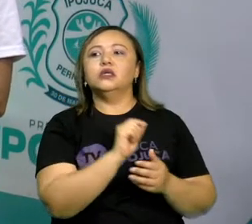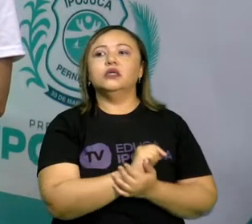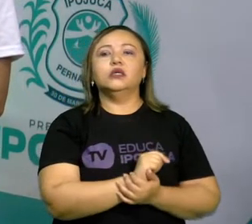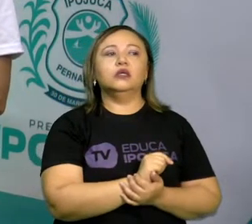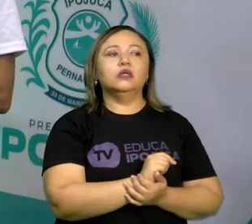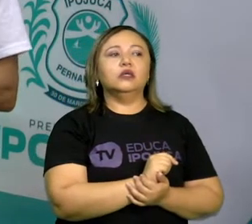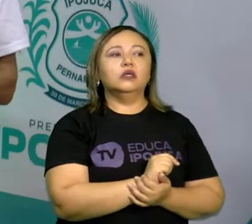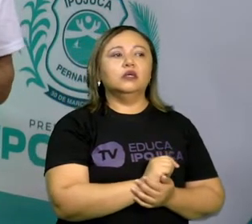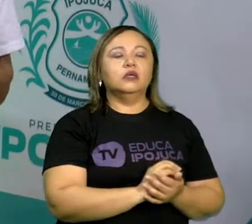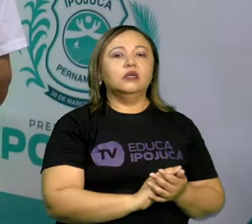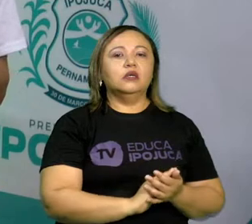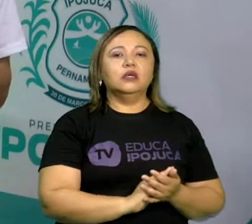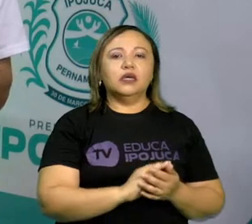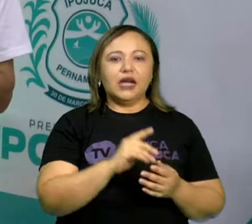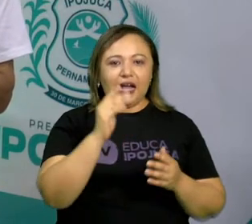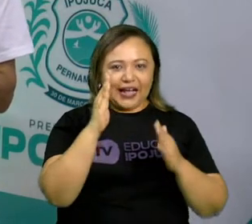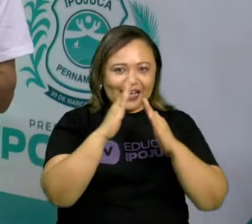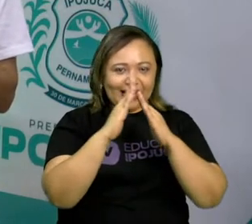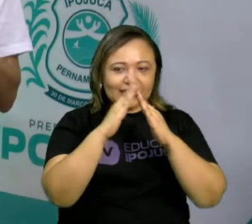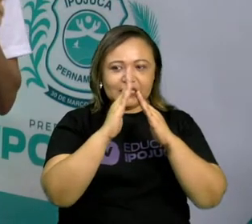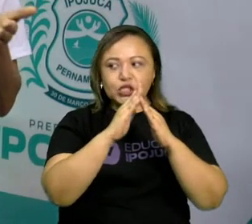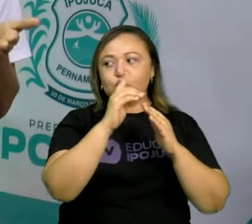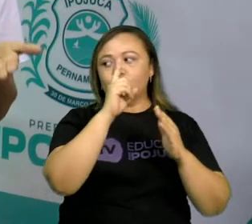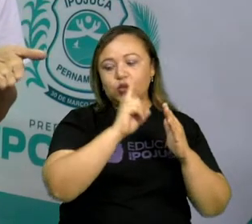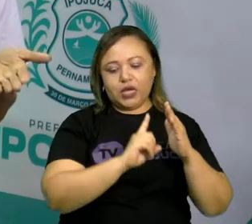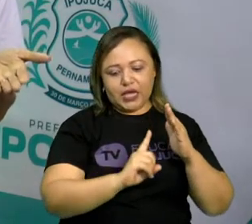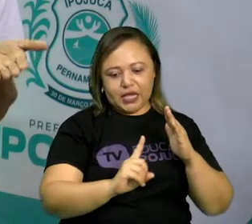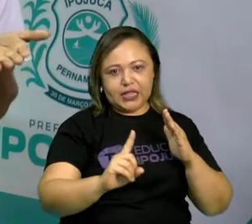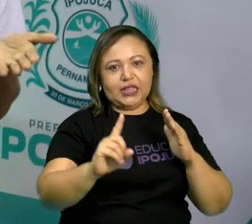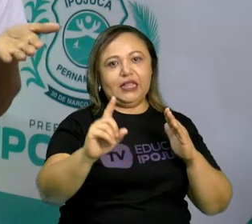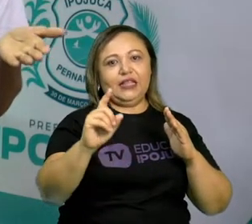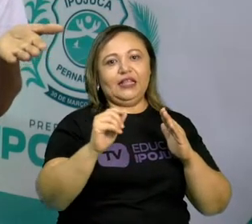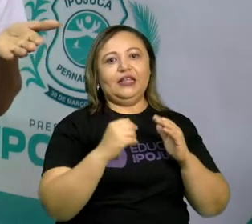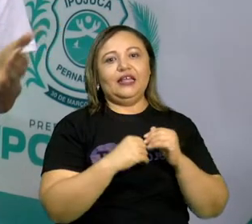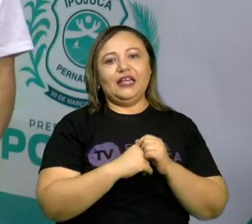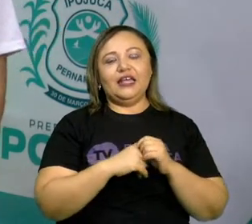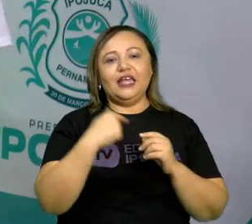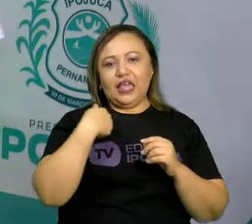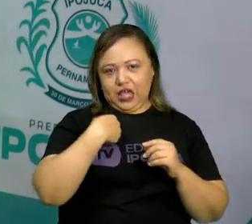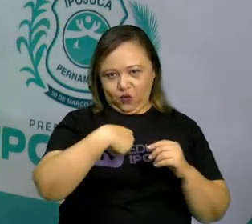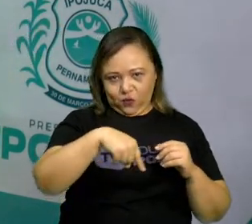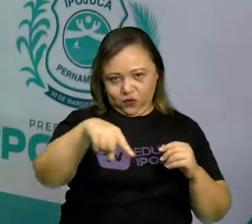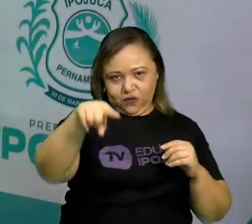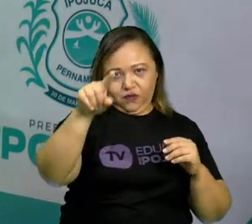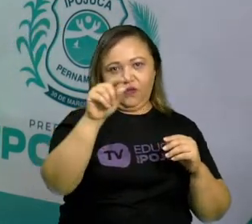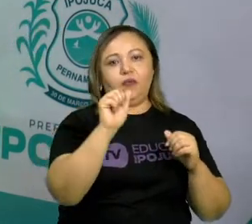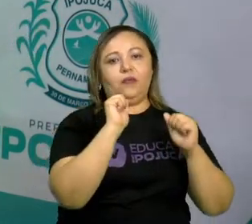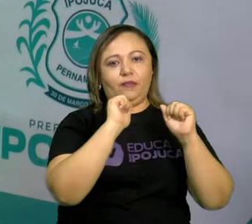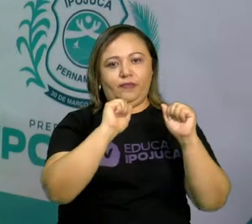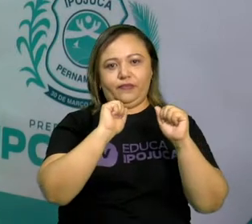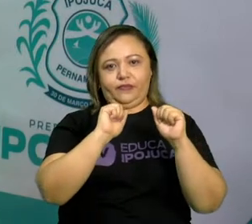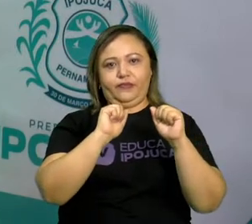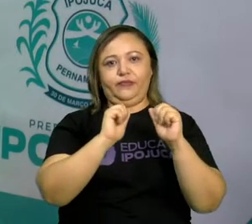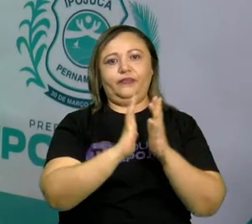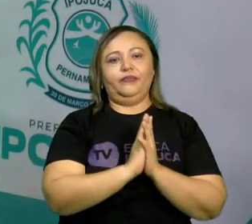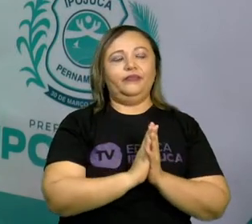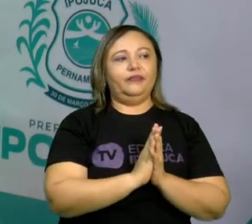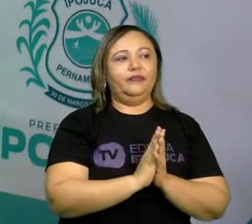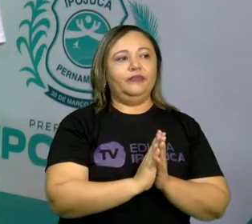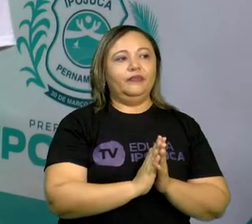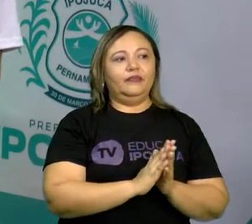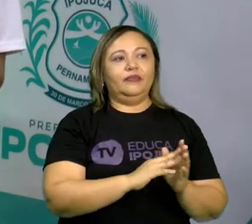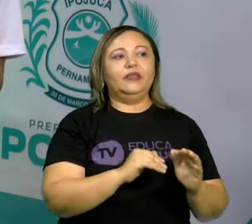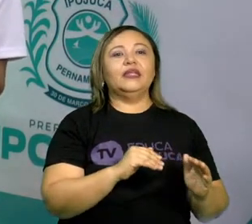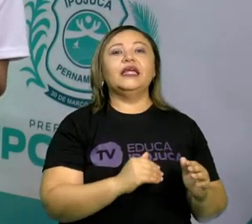vou poder entrar lá. Eu já estou na sua casa. Não é isso? Através da TV,